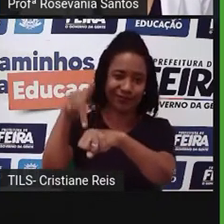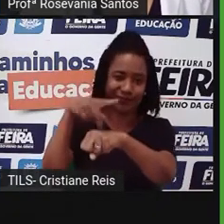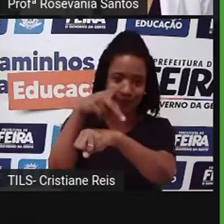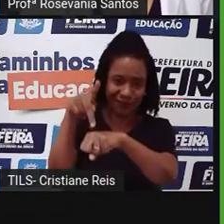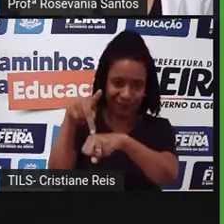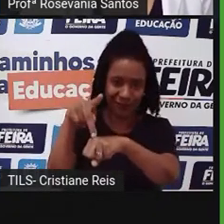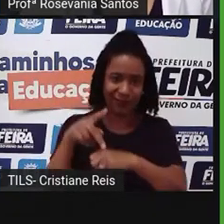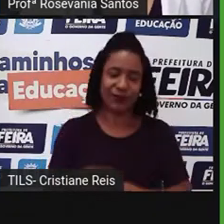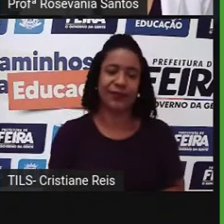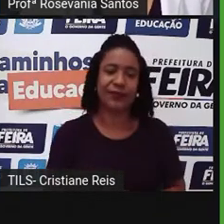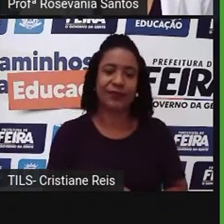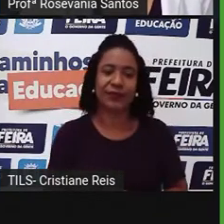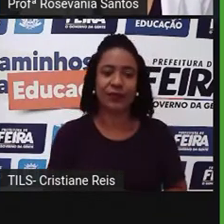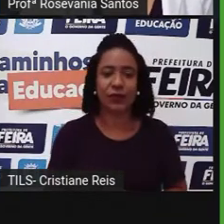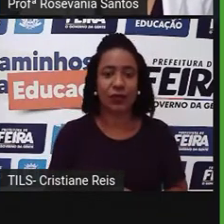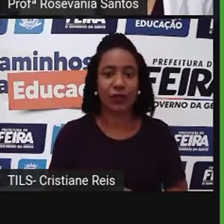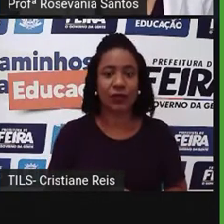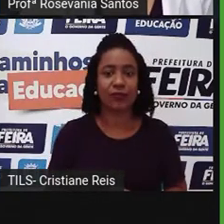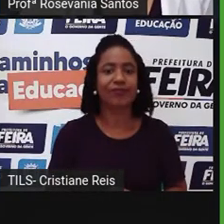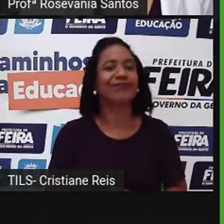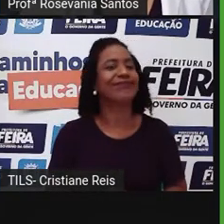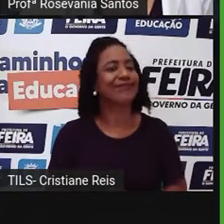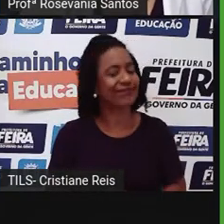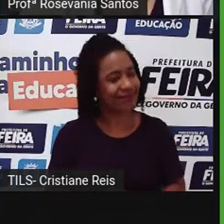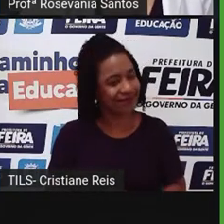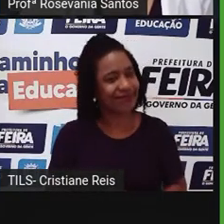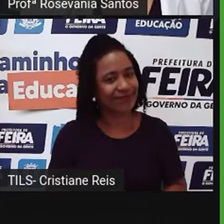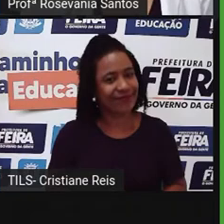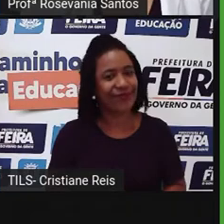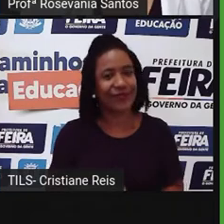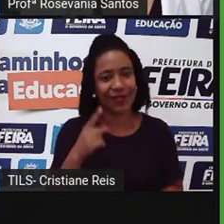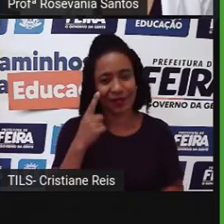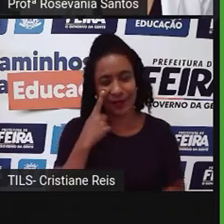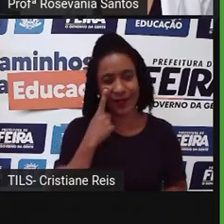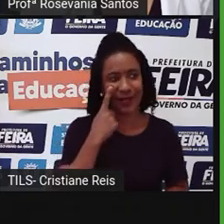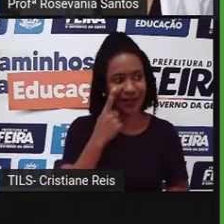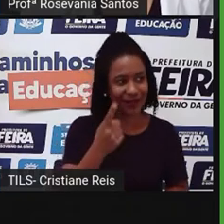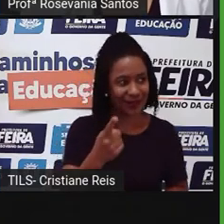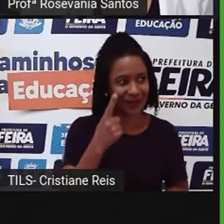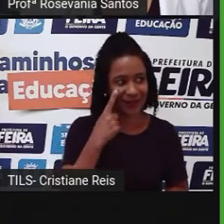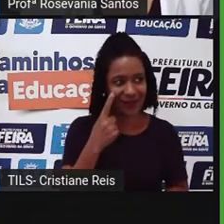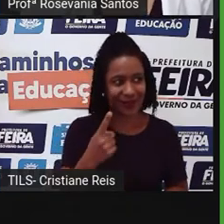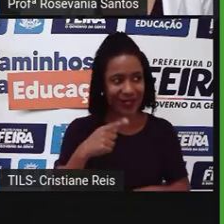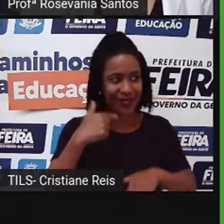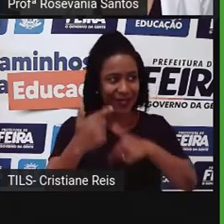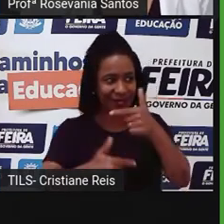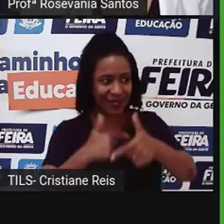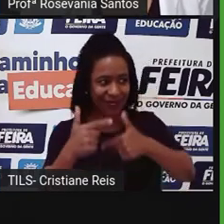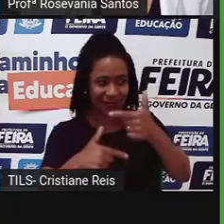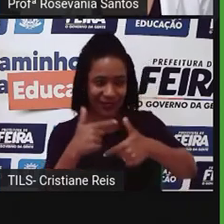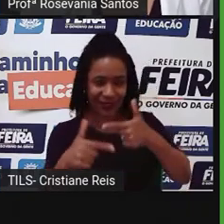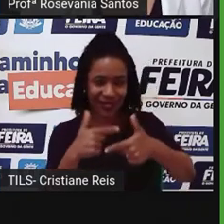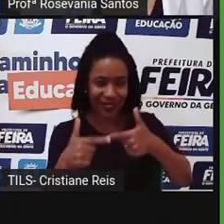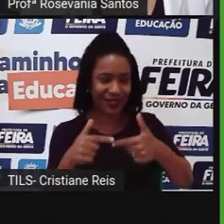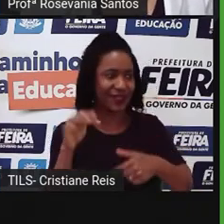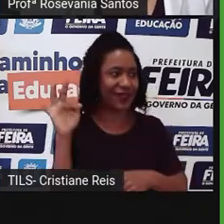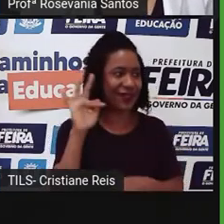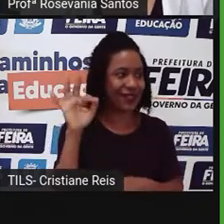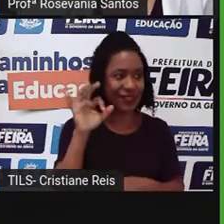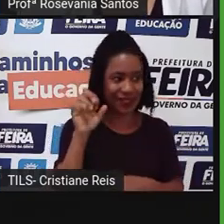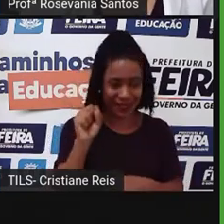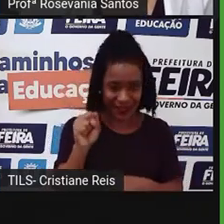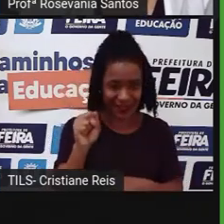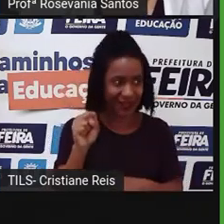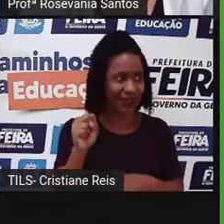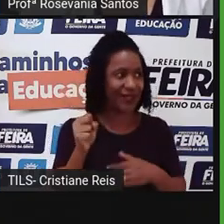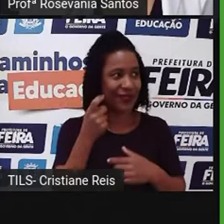Bom, aí aqui a gente já chegou agora, né? Na situação de Feira de Santana. atividades agrícolas de Feira de Santana. Você sabe